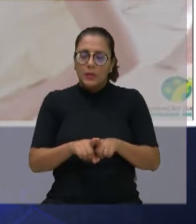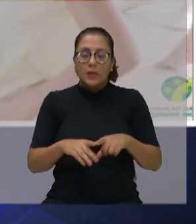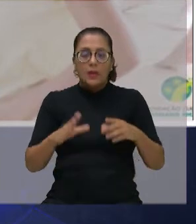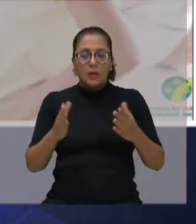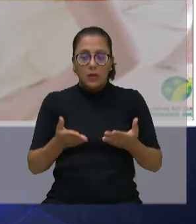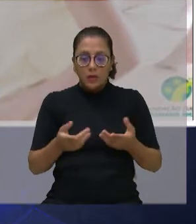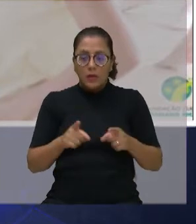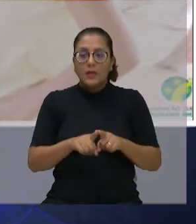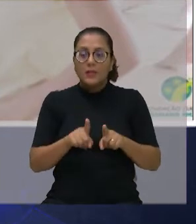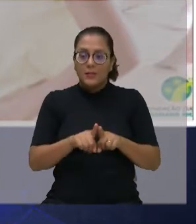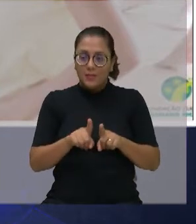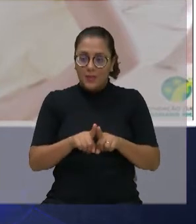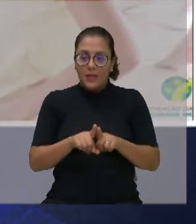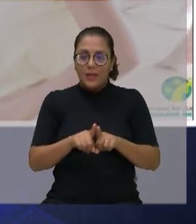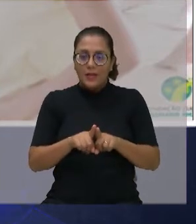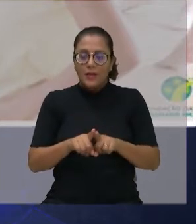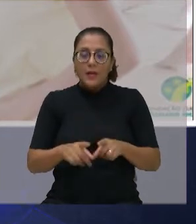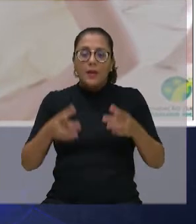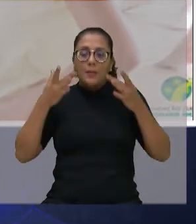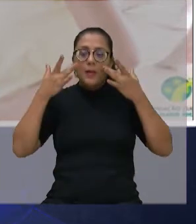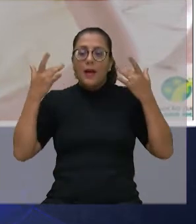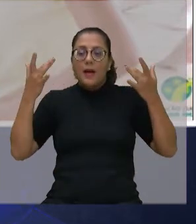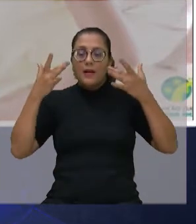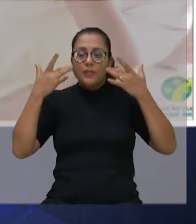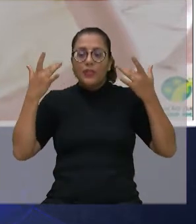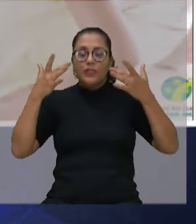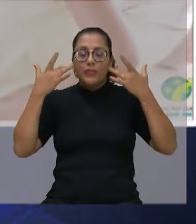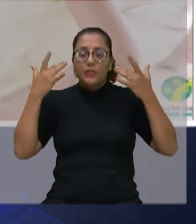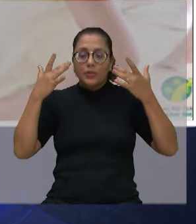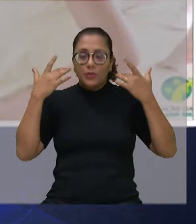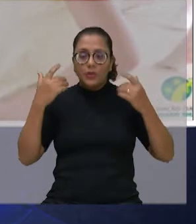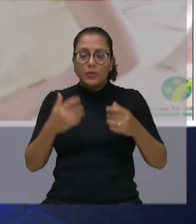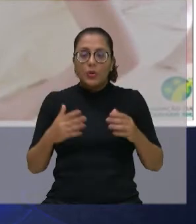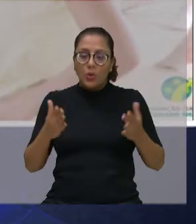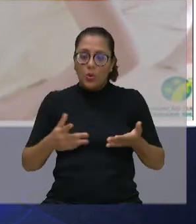artísticos. Nós atualmente temos 110